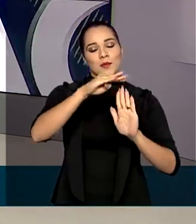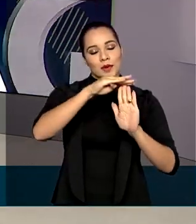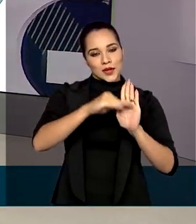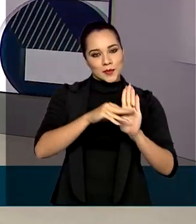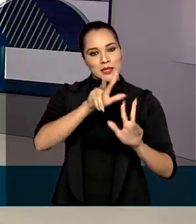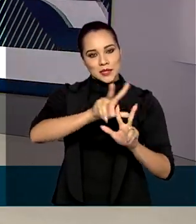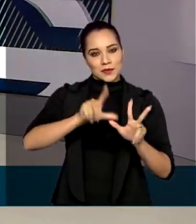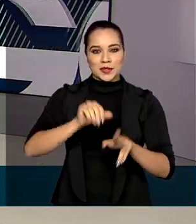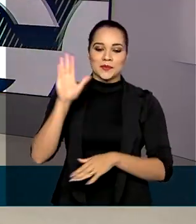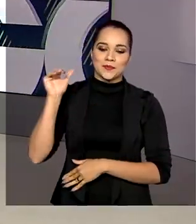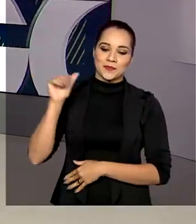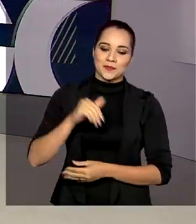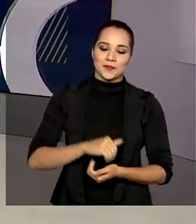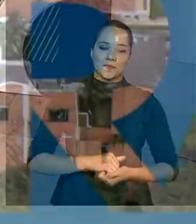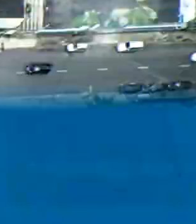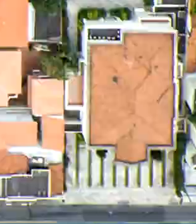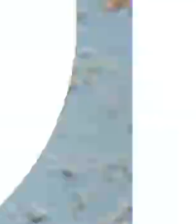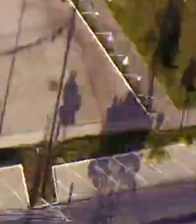programação. Até mais.